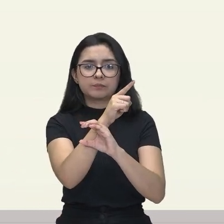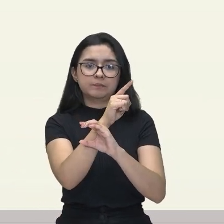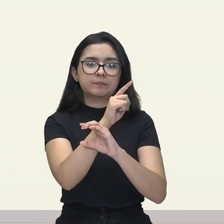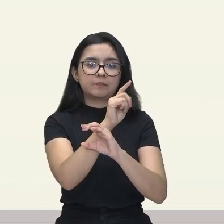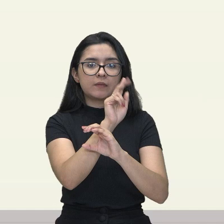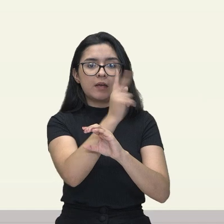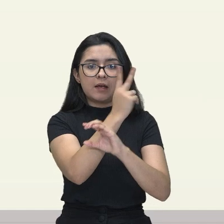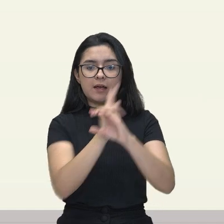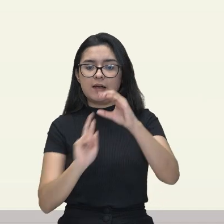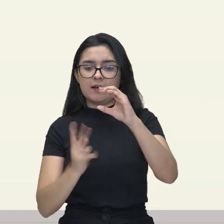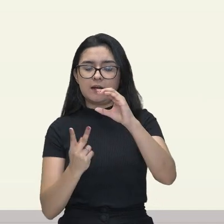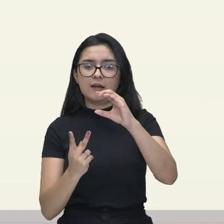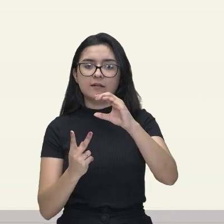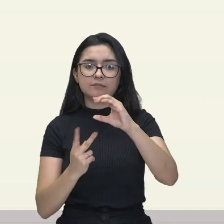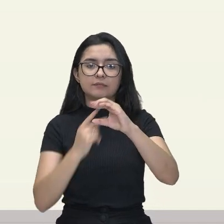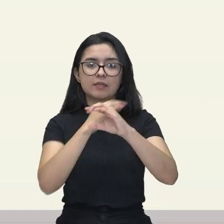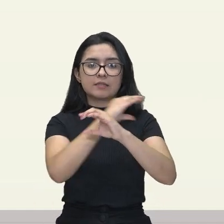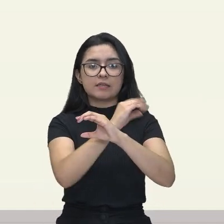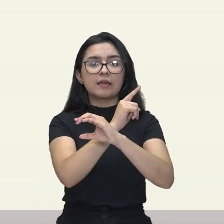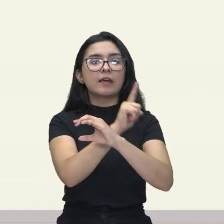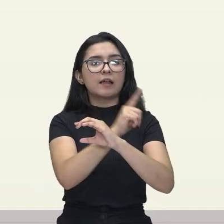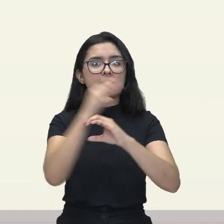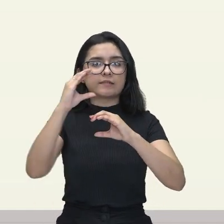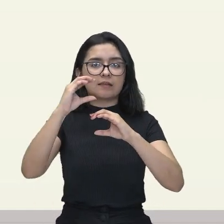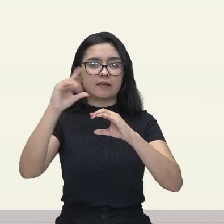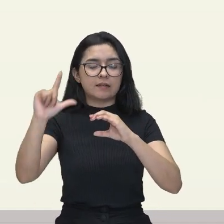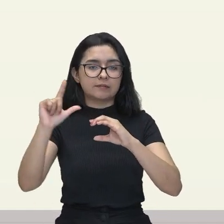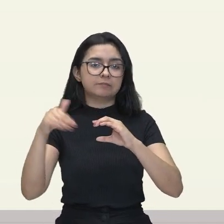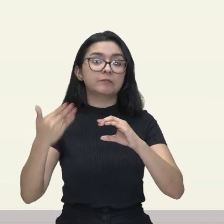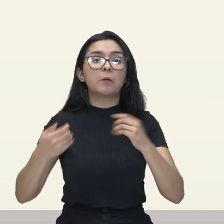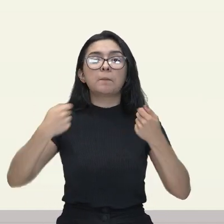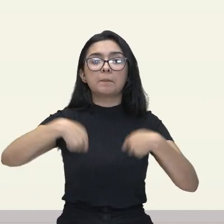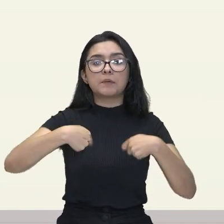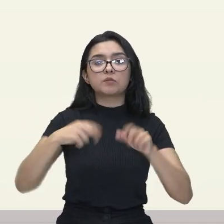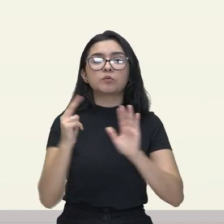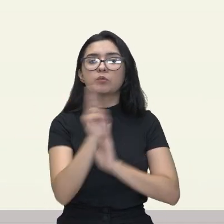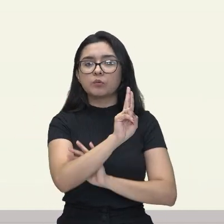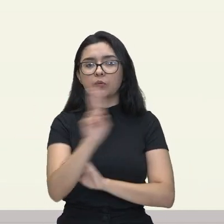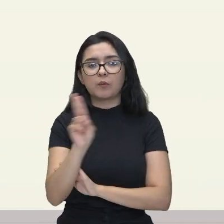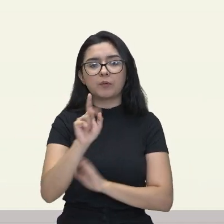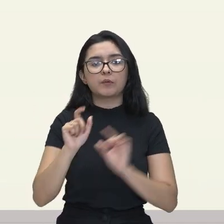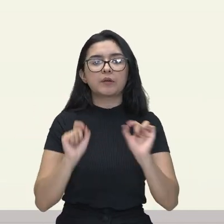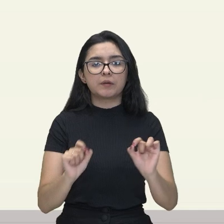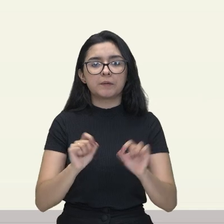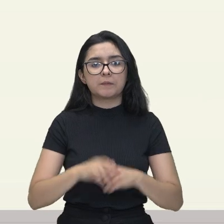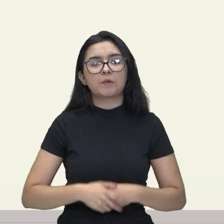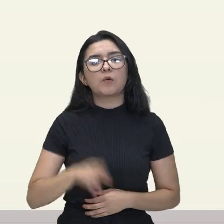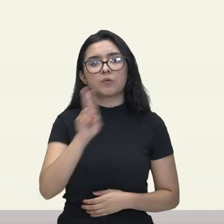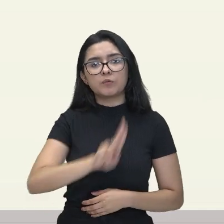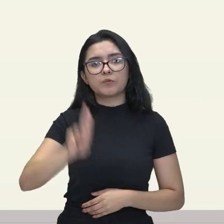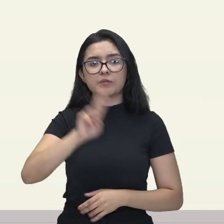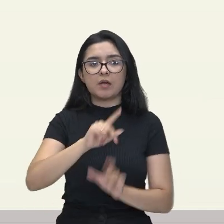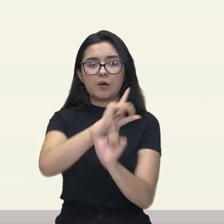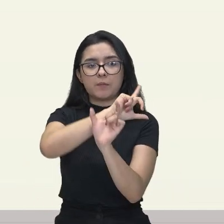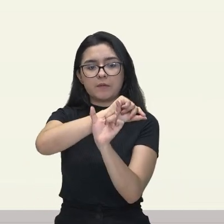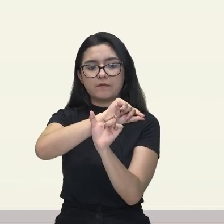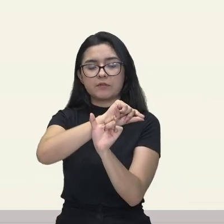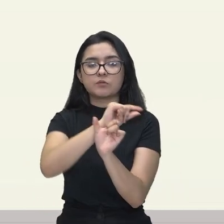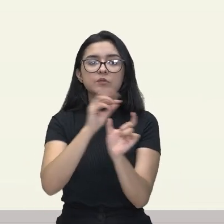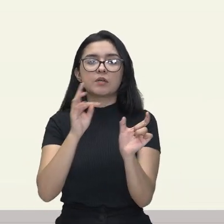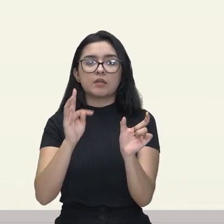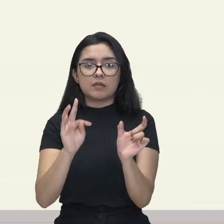nomear esse composto, eu preciso colocar o prefixo trans na frente.